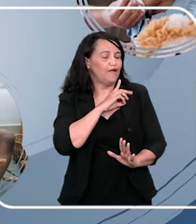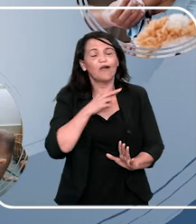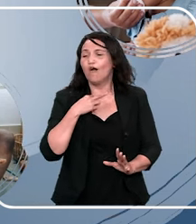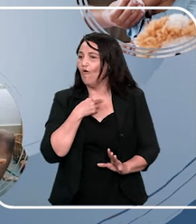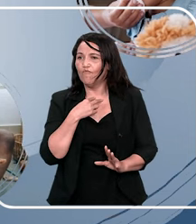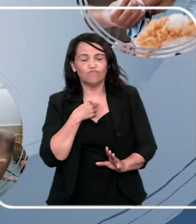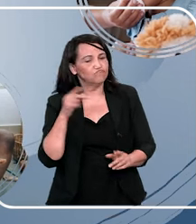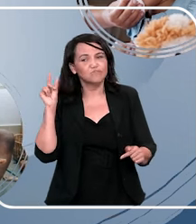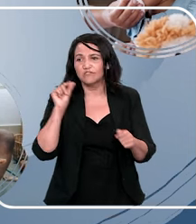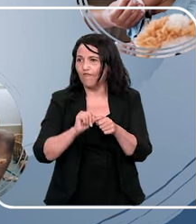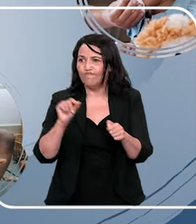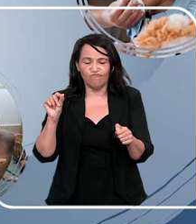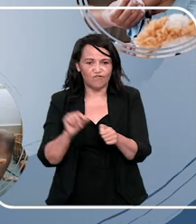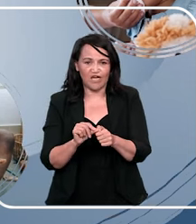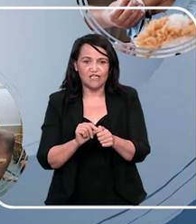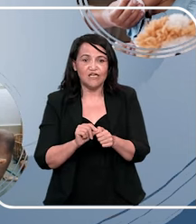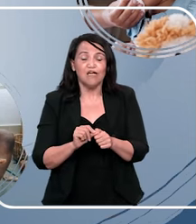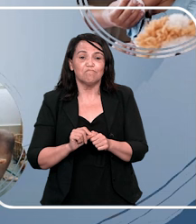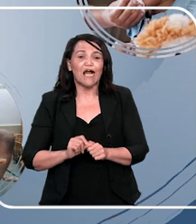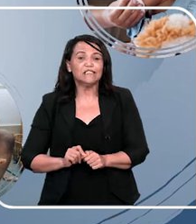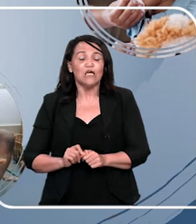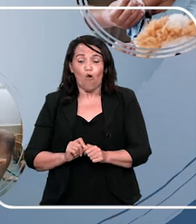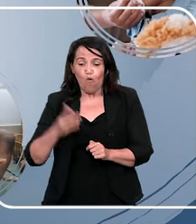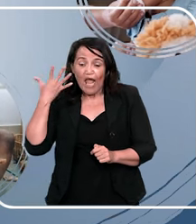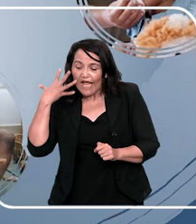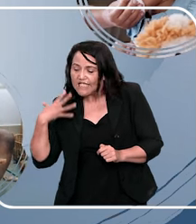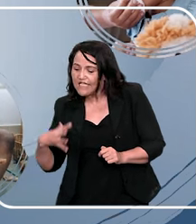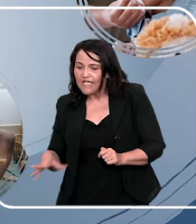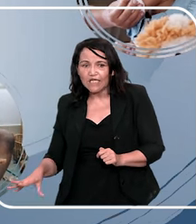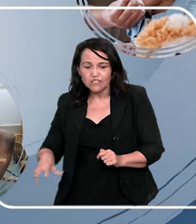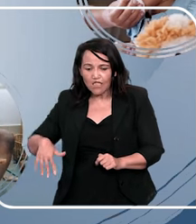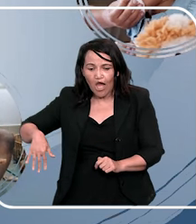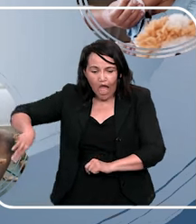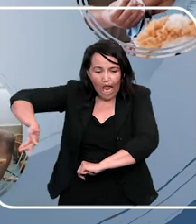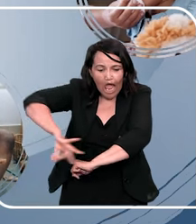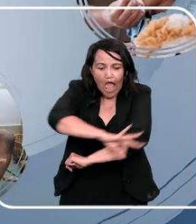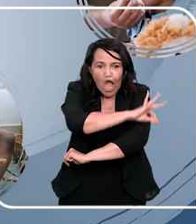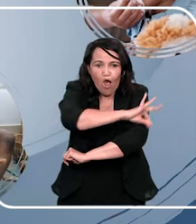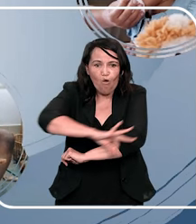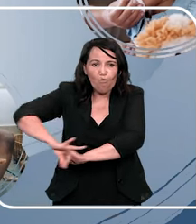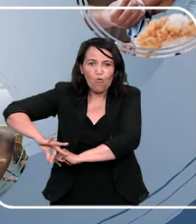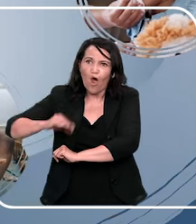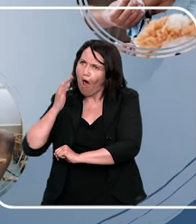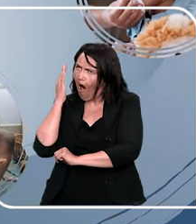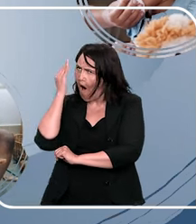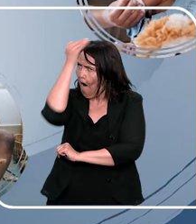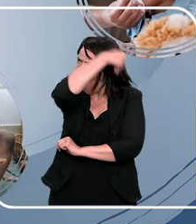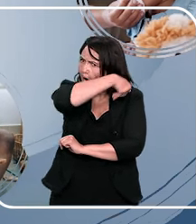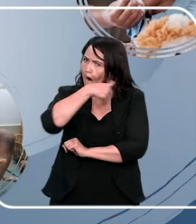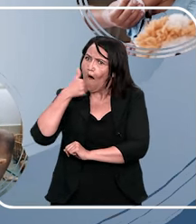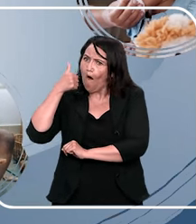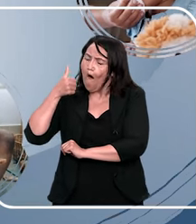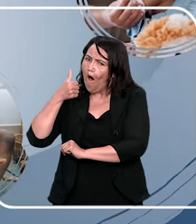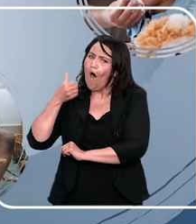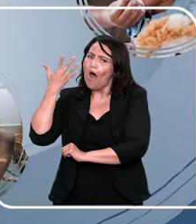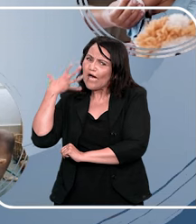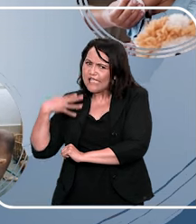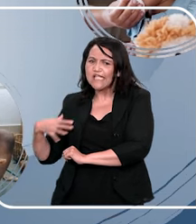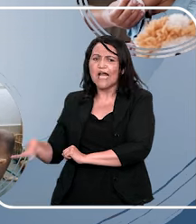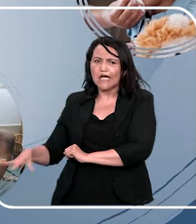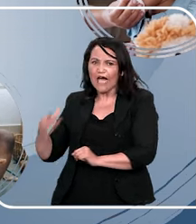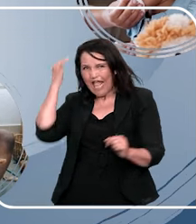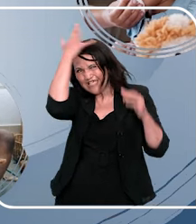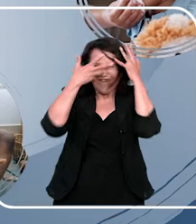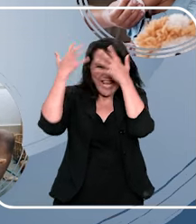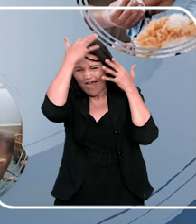com um colega, a ser que você tenha intimidade demais. Mas você encontra um menino na rua às vezes que você nem conhece, você vai lá e fala o menino do cabelo é invocado